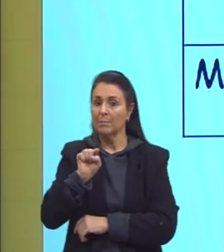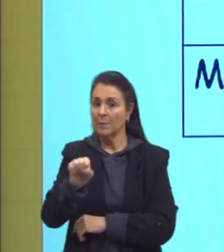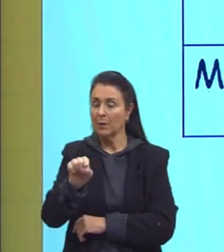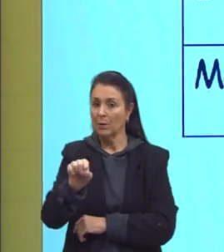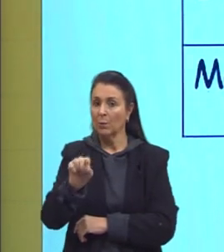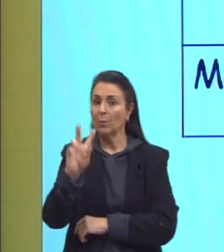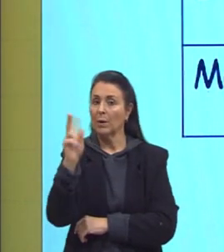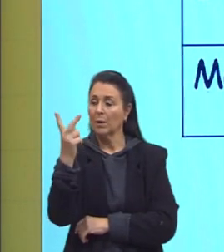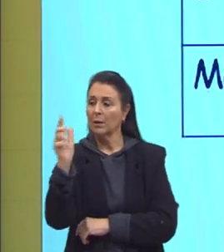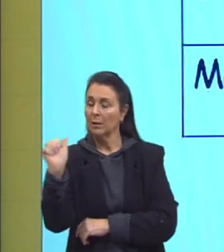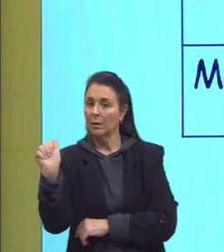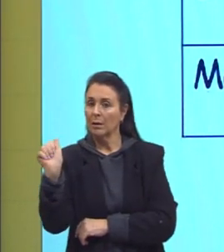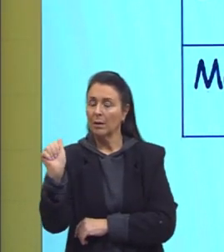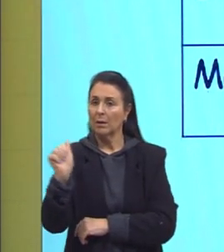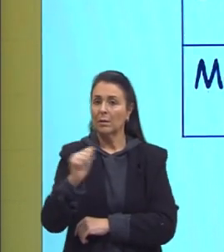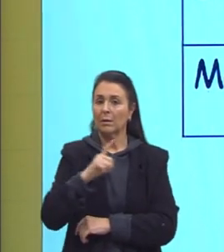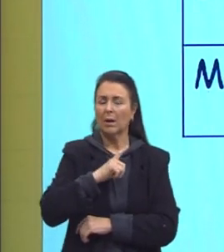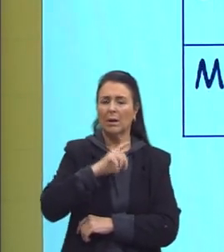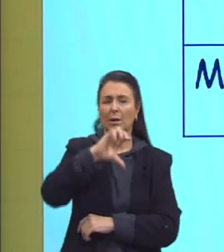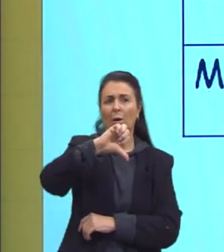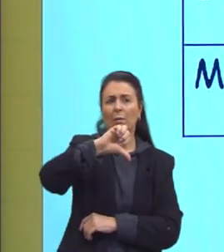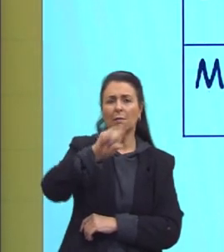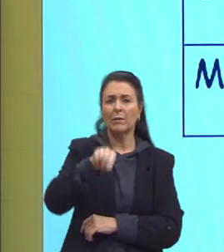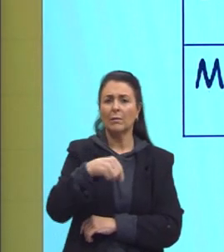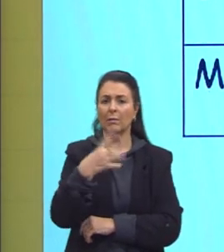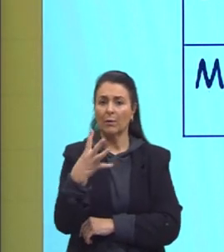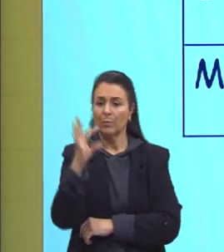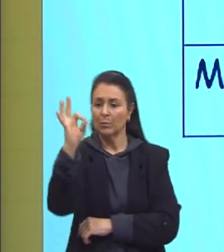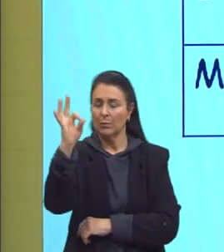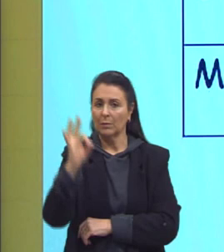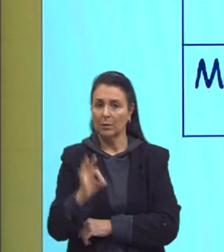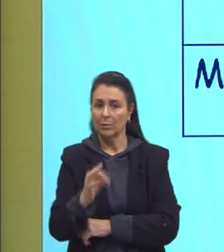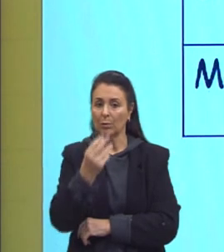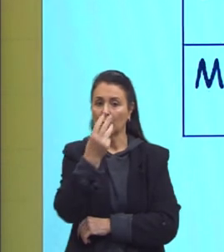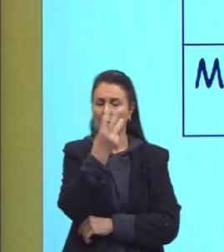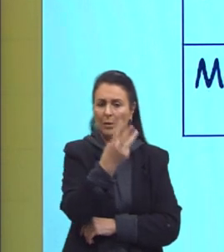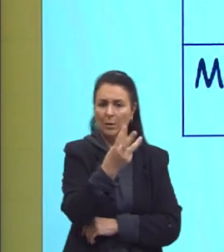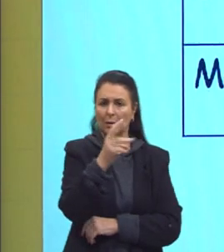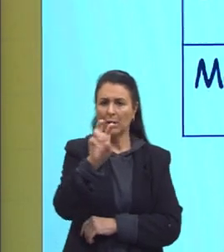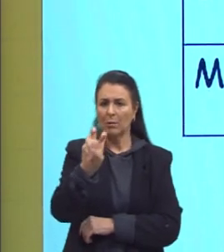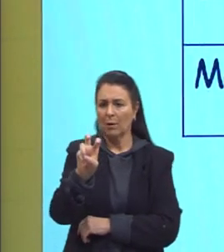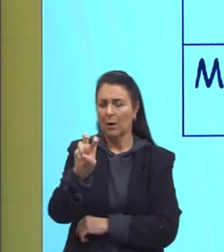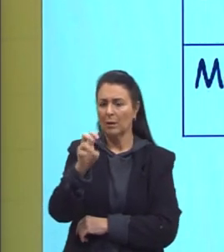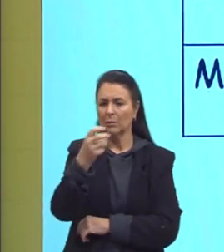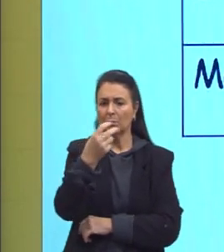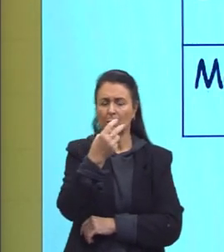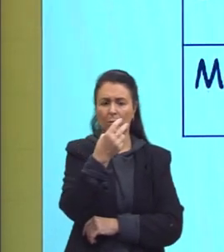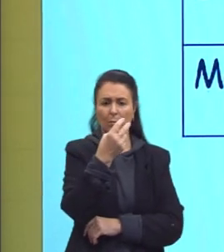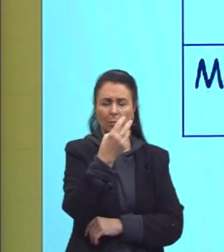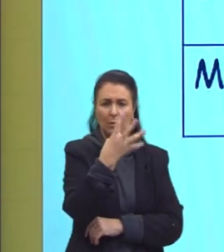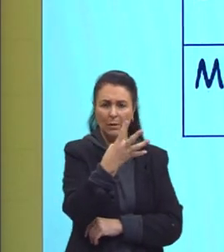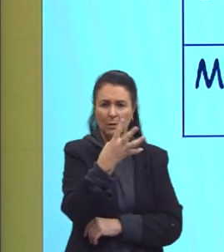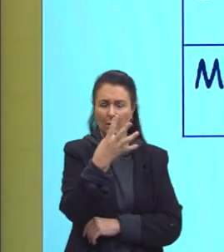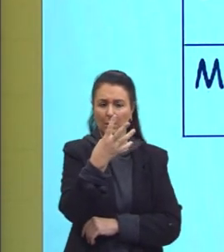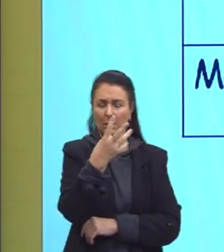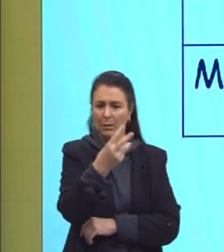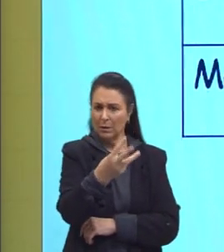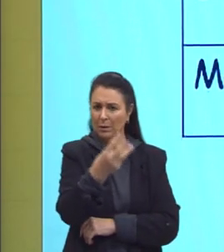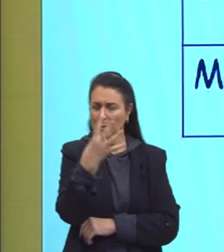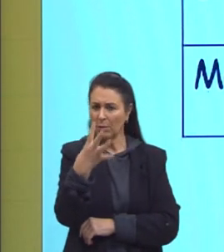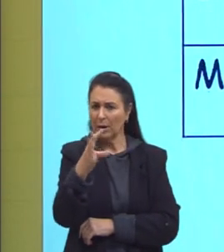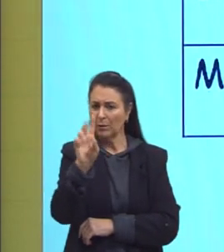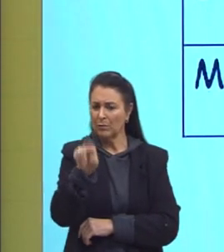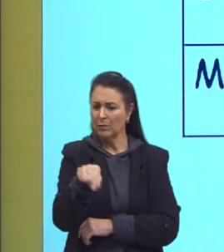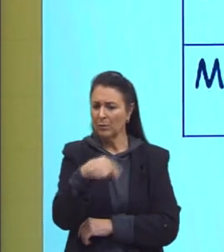temos aí 9,4%, então são 35, 34,8% da área que nós temos.